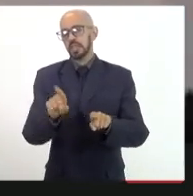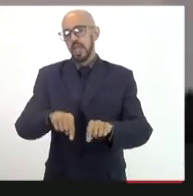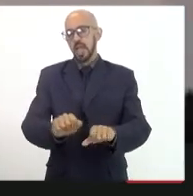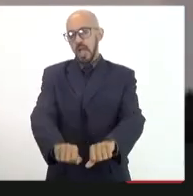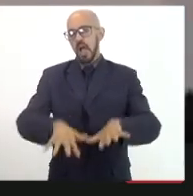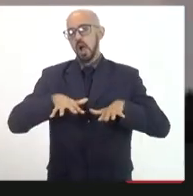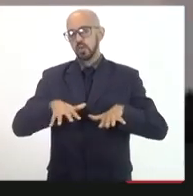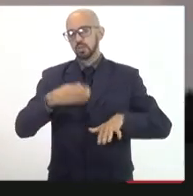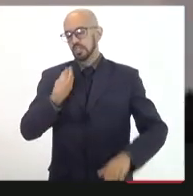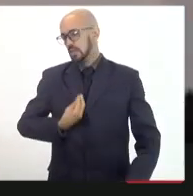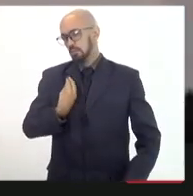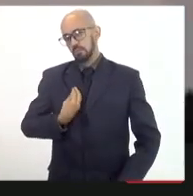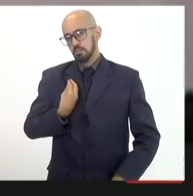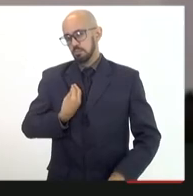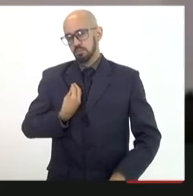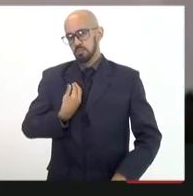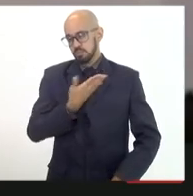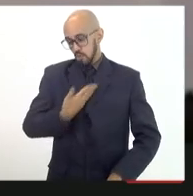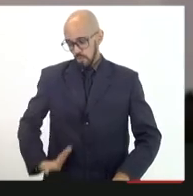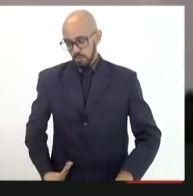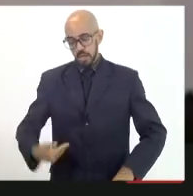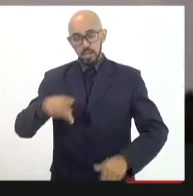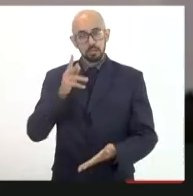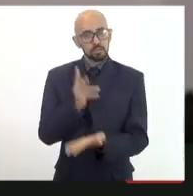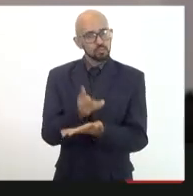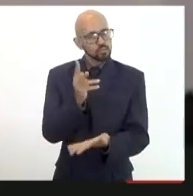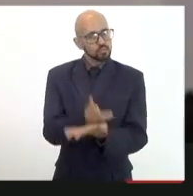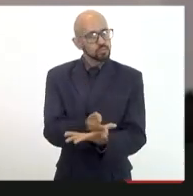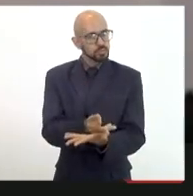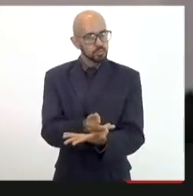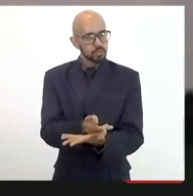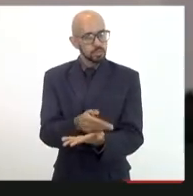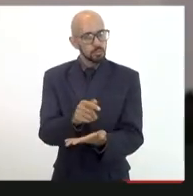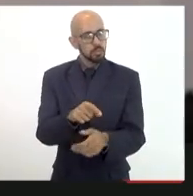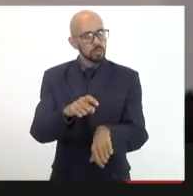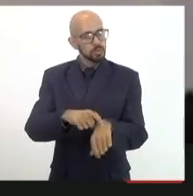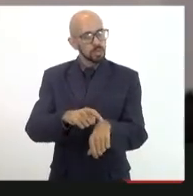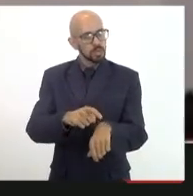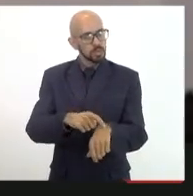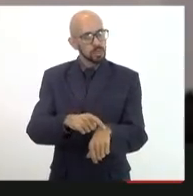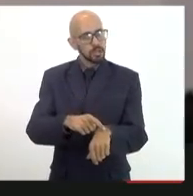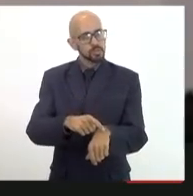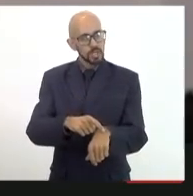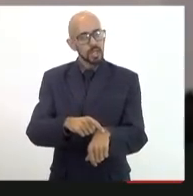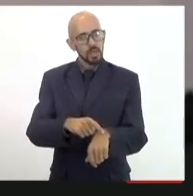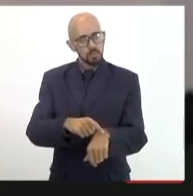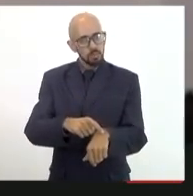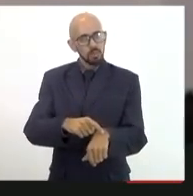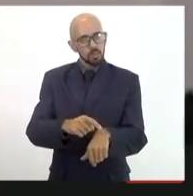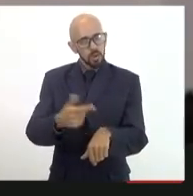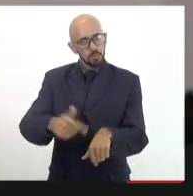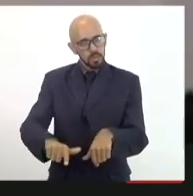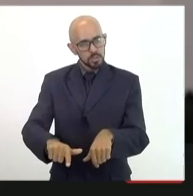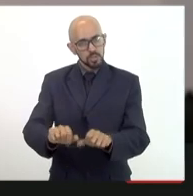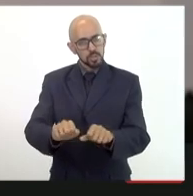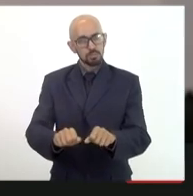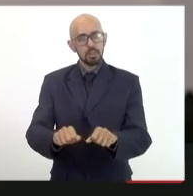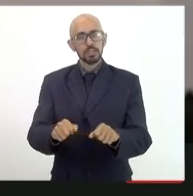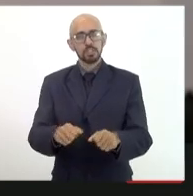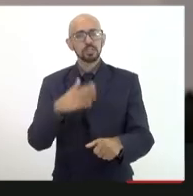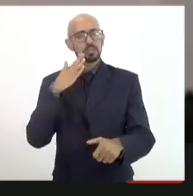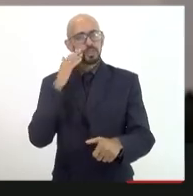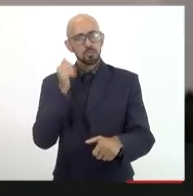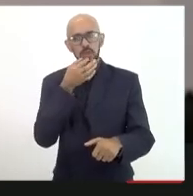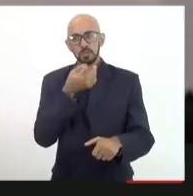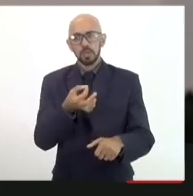periódicas que também foi levantado pela deputada Marta Rocha eu me lembrei que dentro existem projetos